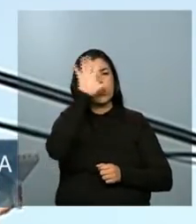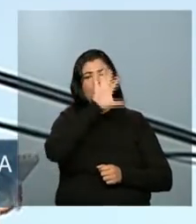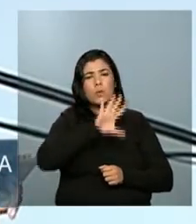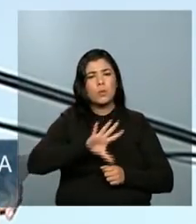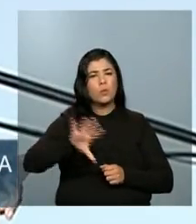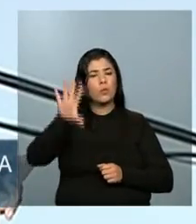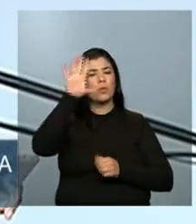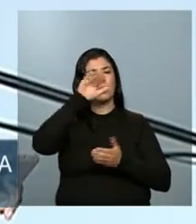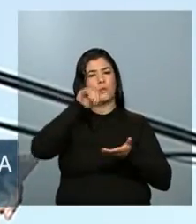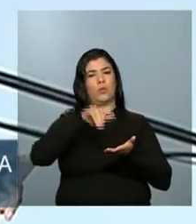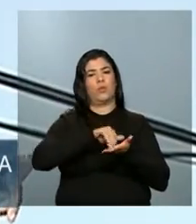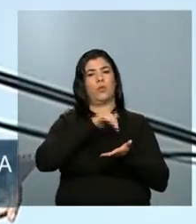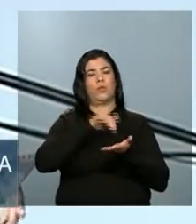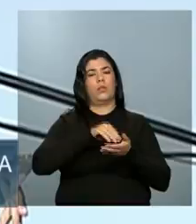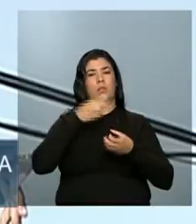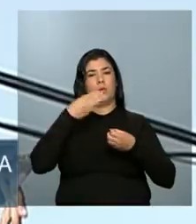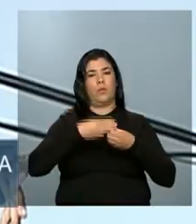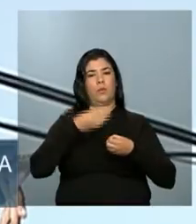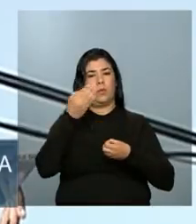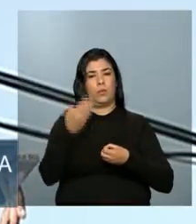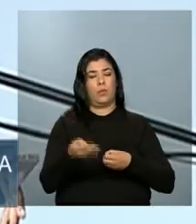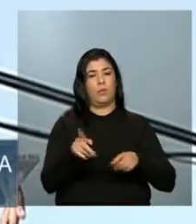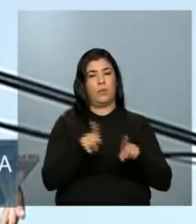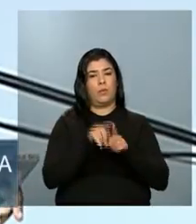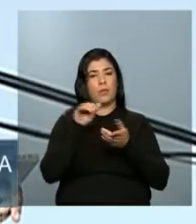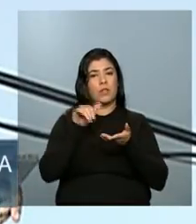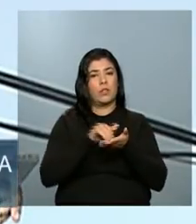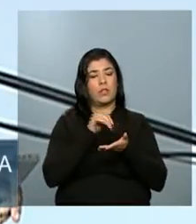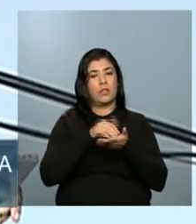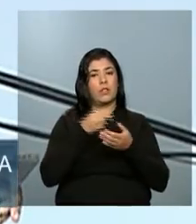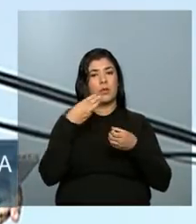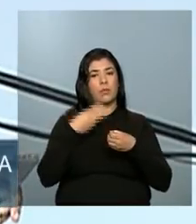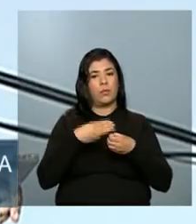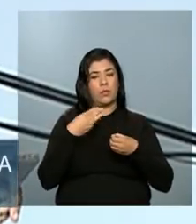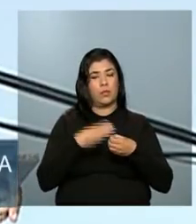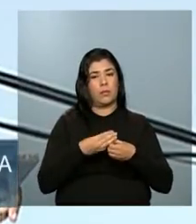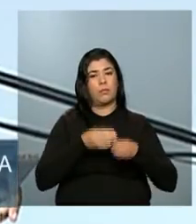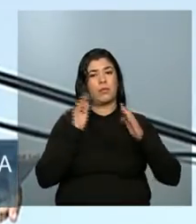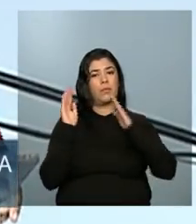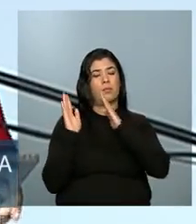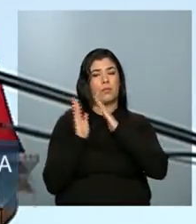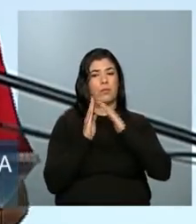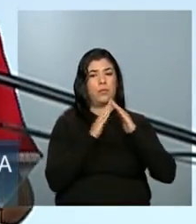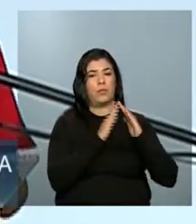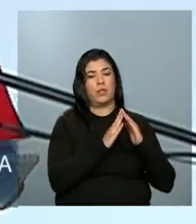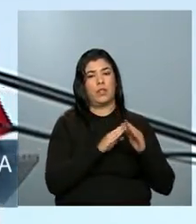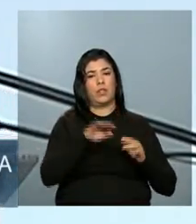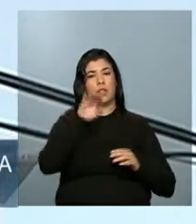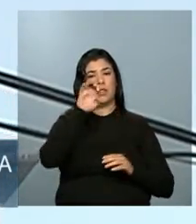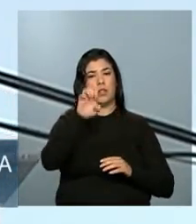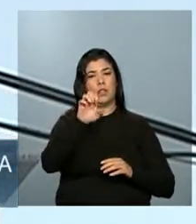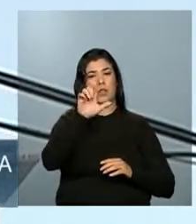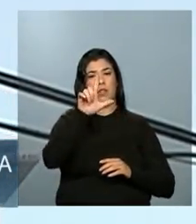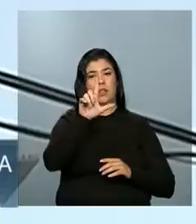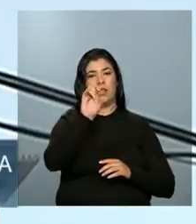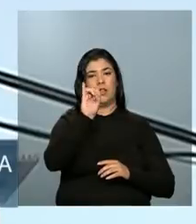secretários aqui do município, a Secretária Municipal de Habitação, a Eliane Queiroz.